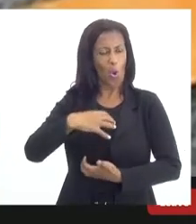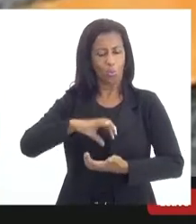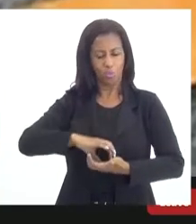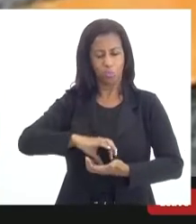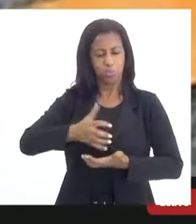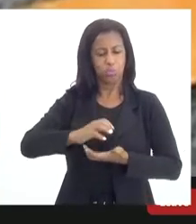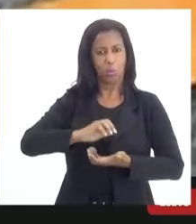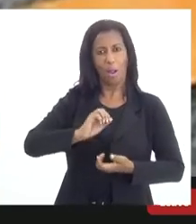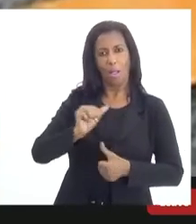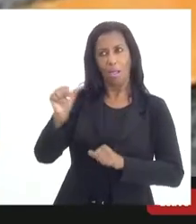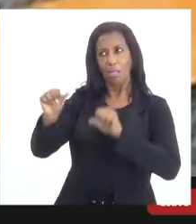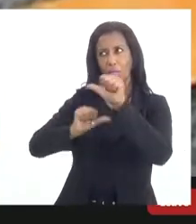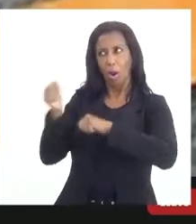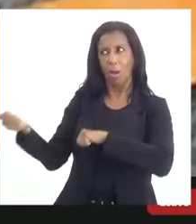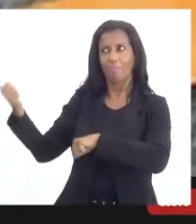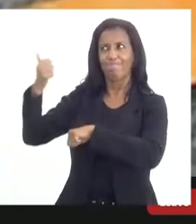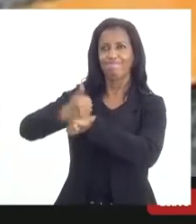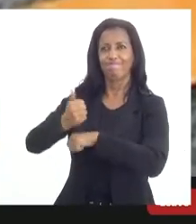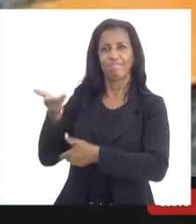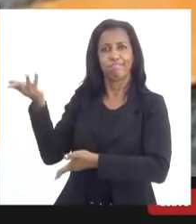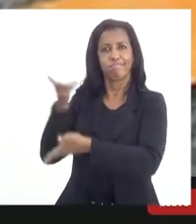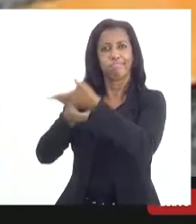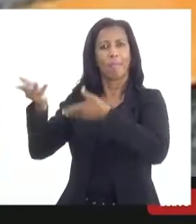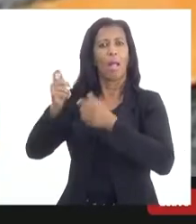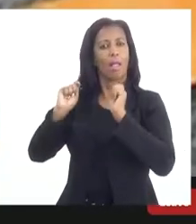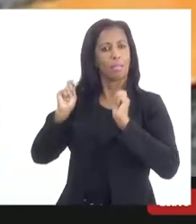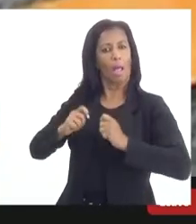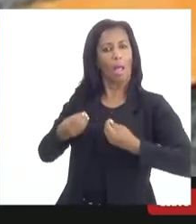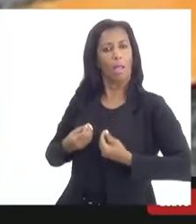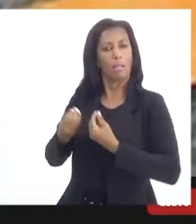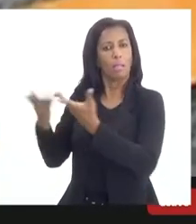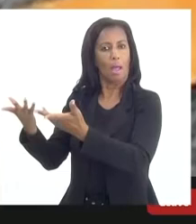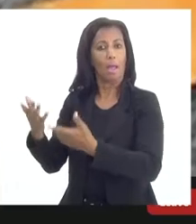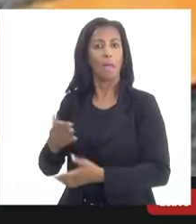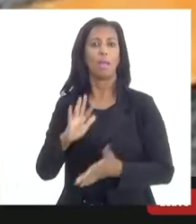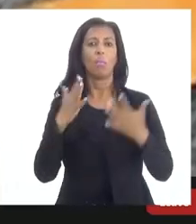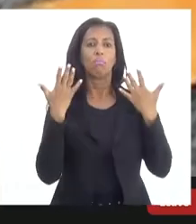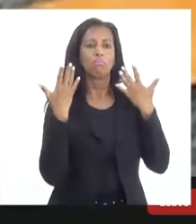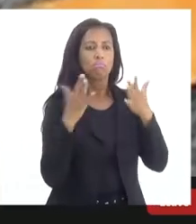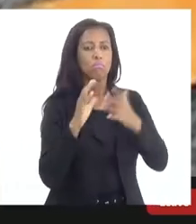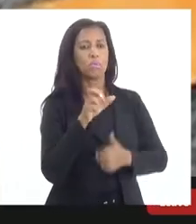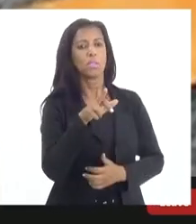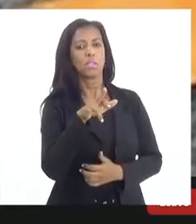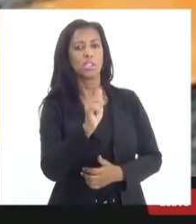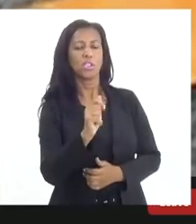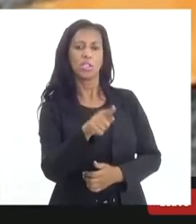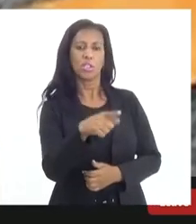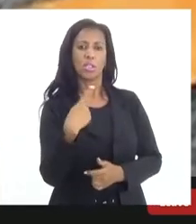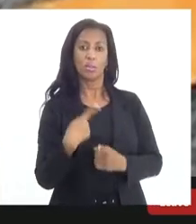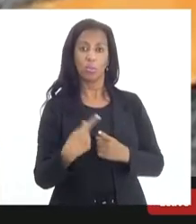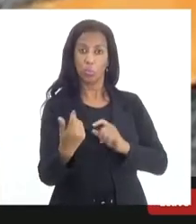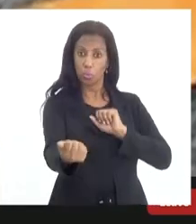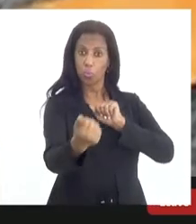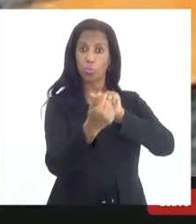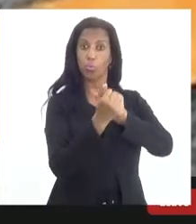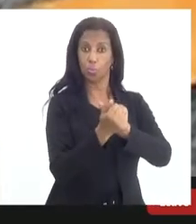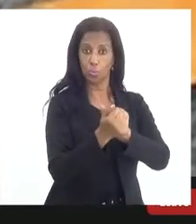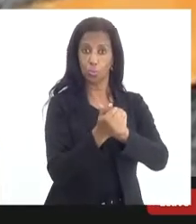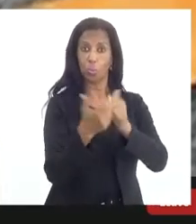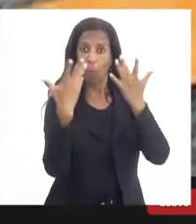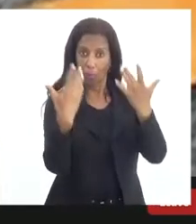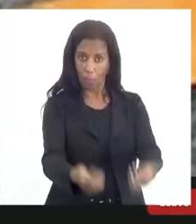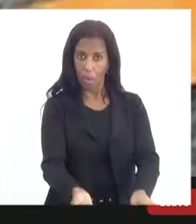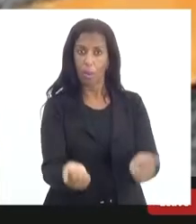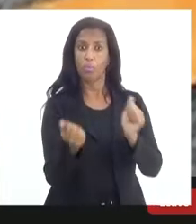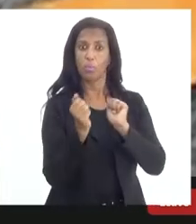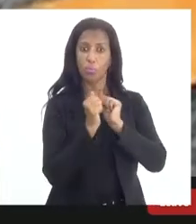parabenizo a Cristina por essa briga, porque estamos juntos, vamos caminhar